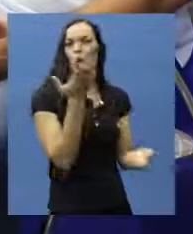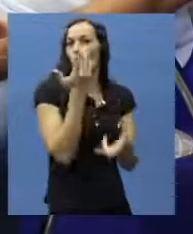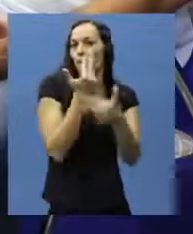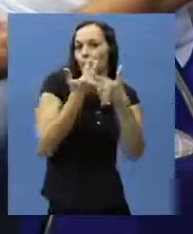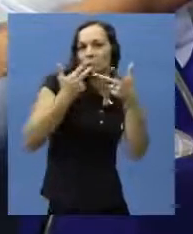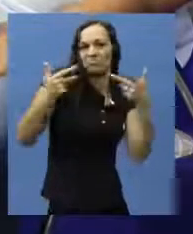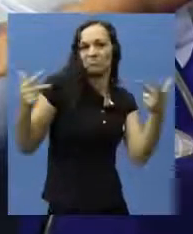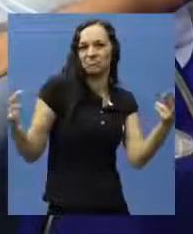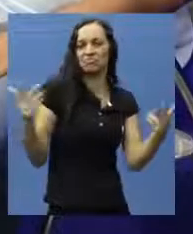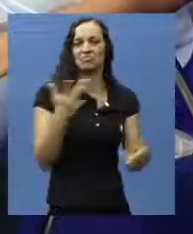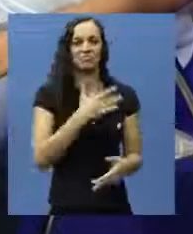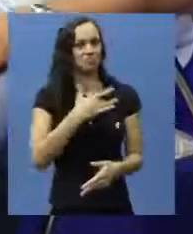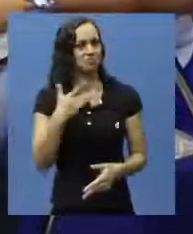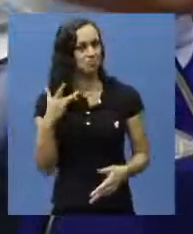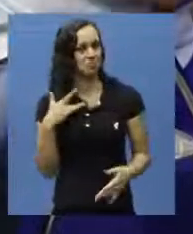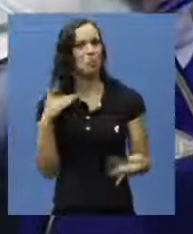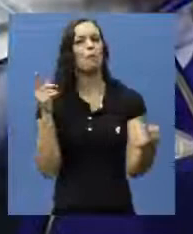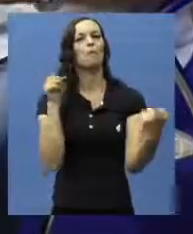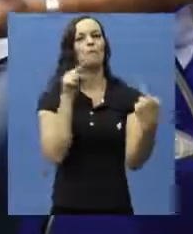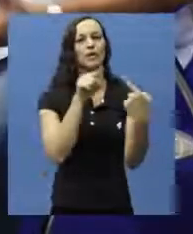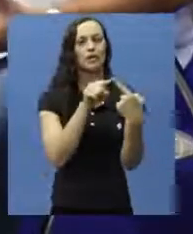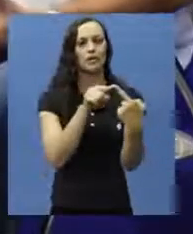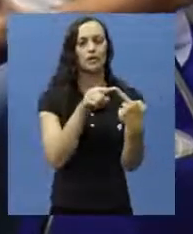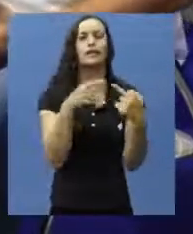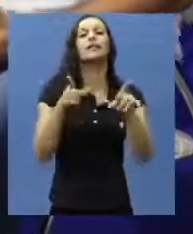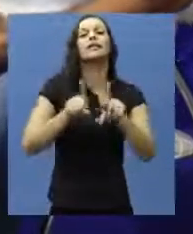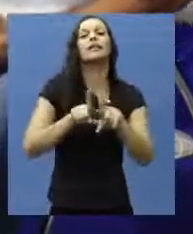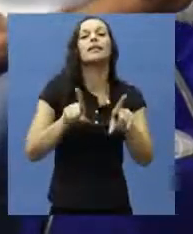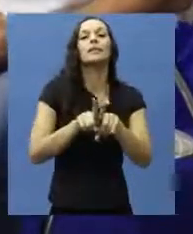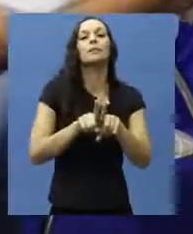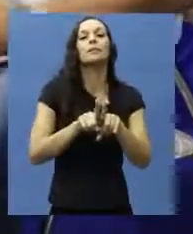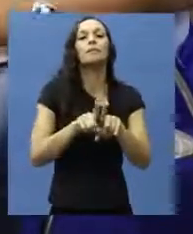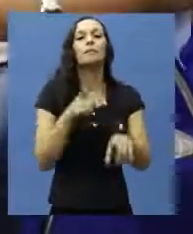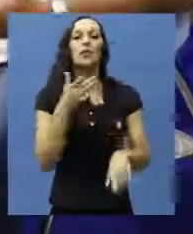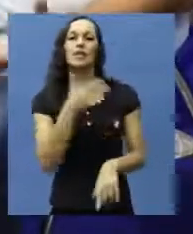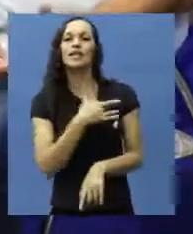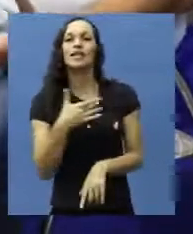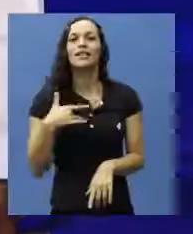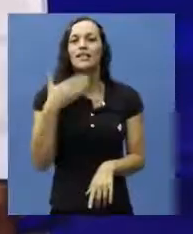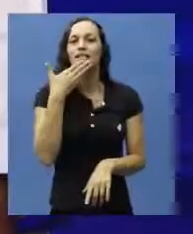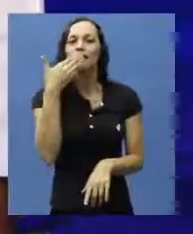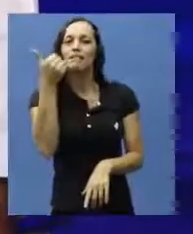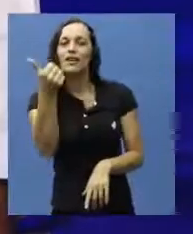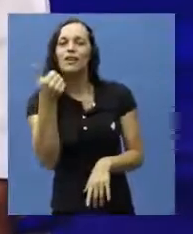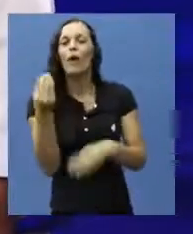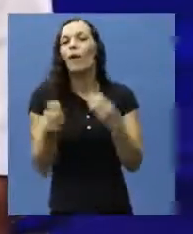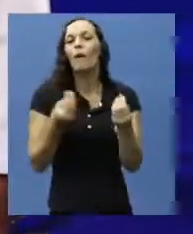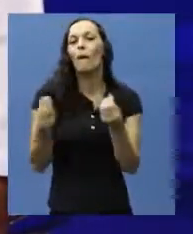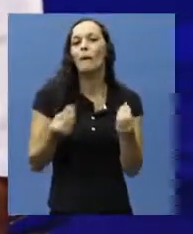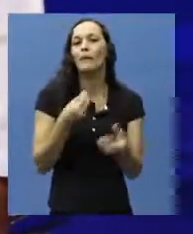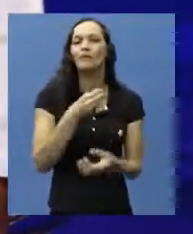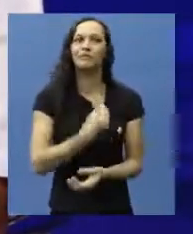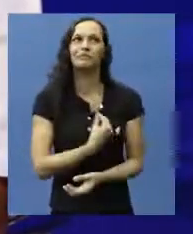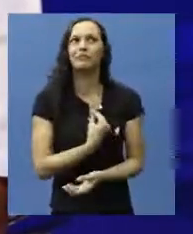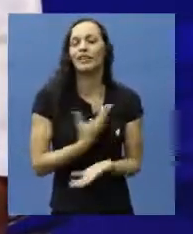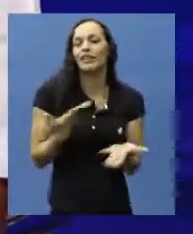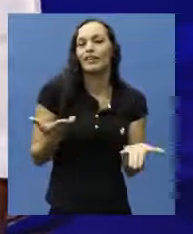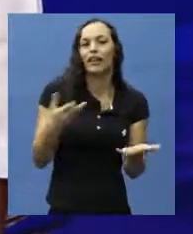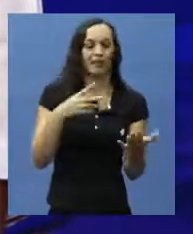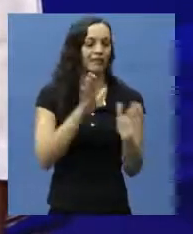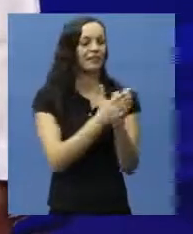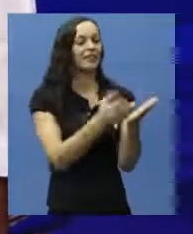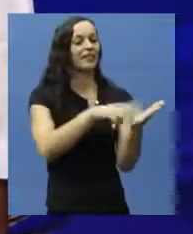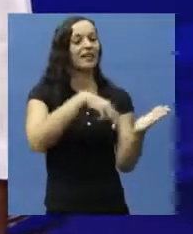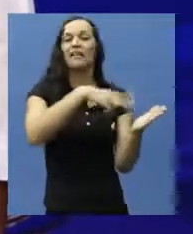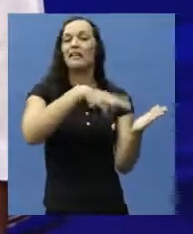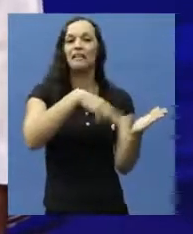alimentares. E quando eu falo qualidade de vida, varia muito, pode ser uma leitura, é uma qualidade de vida,